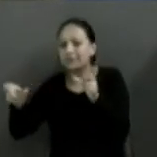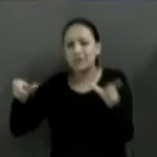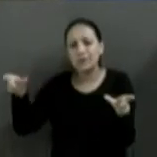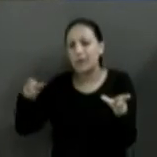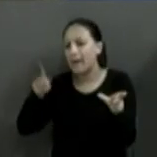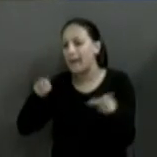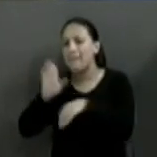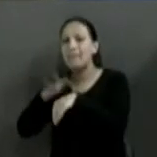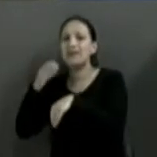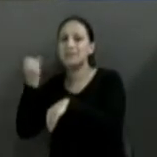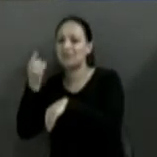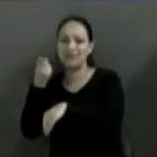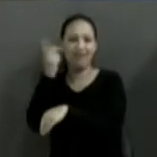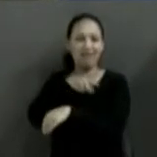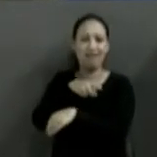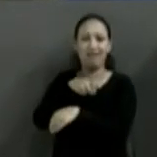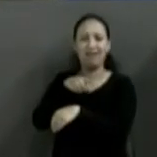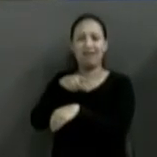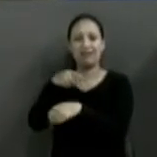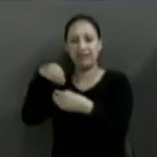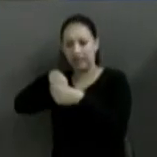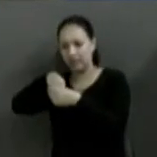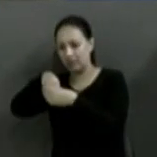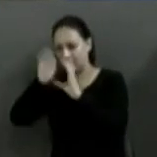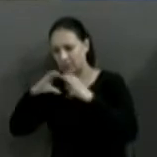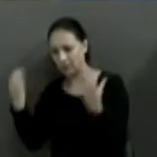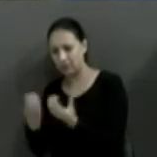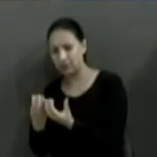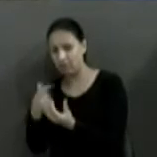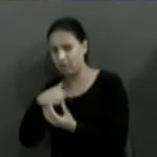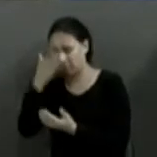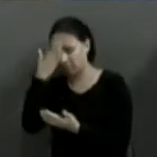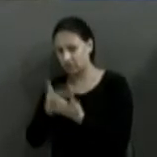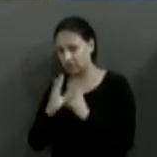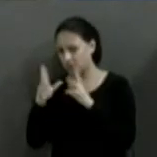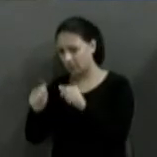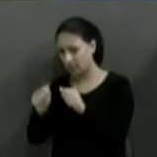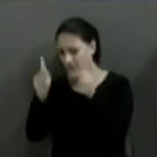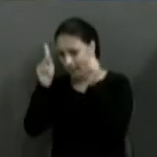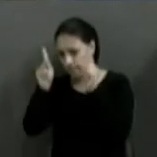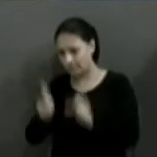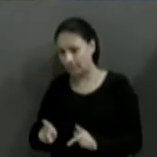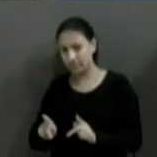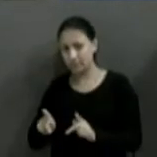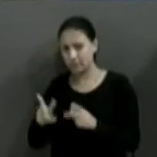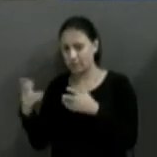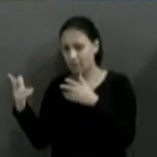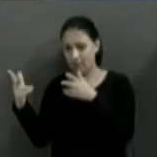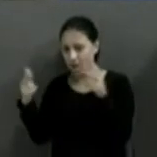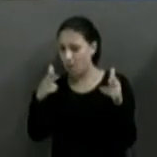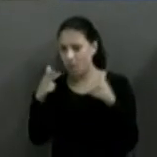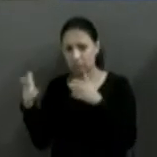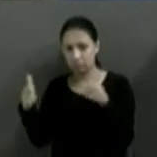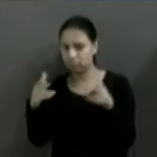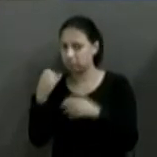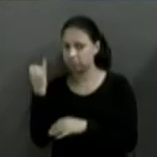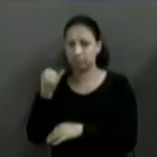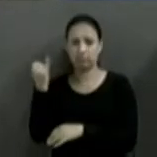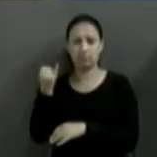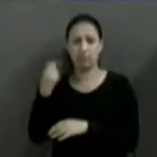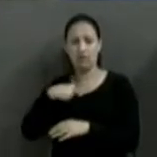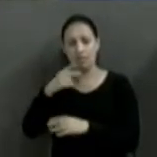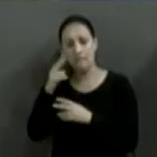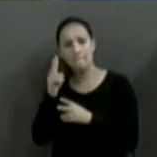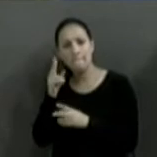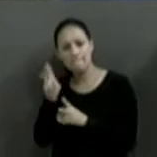mais importantes que outras dentro da comunidade. eu acredito que todas as pessoas são importantes na comunidade. Eu vejo uma